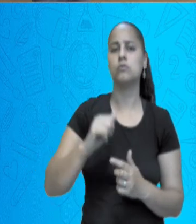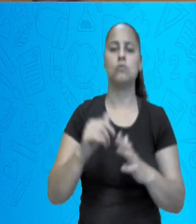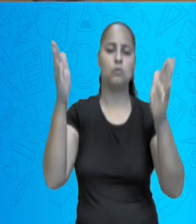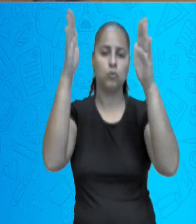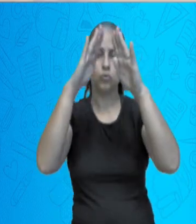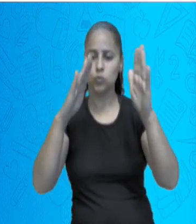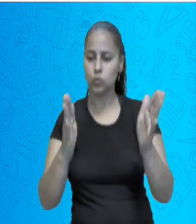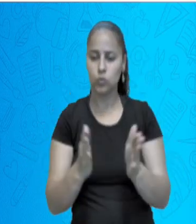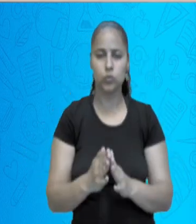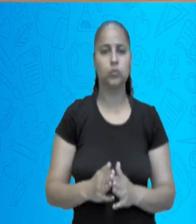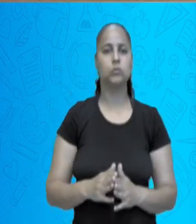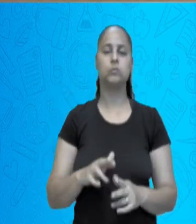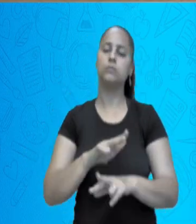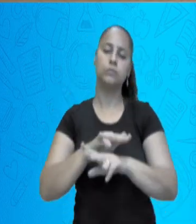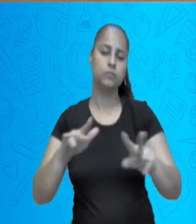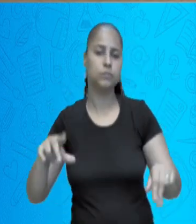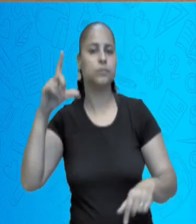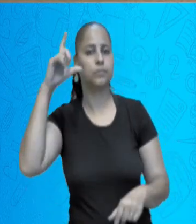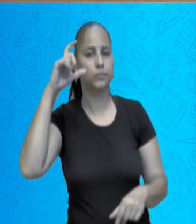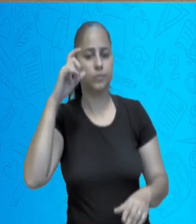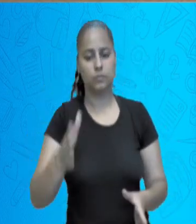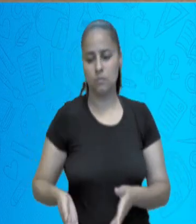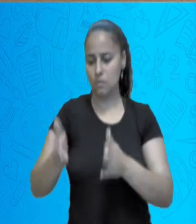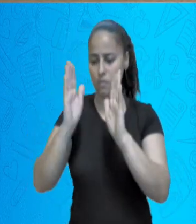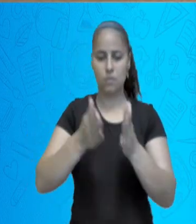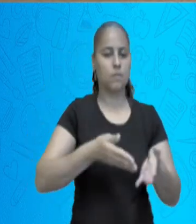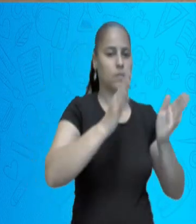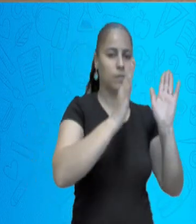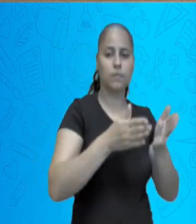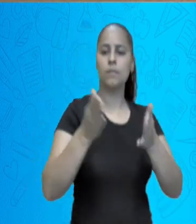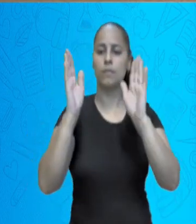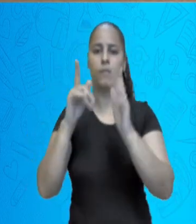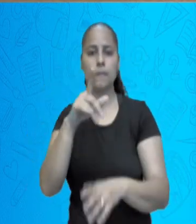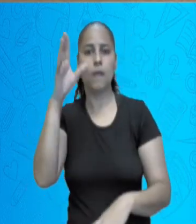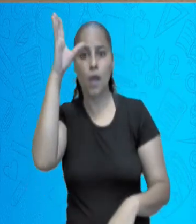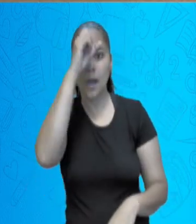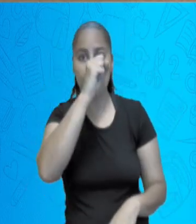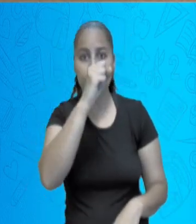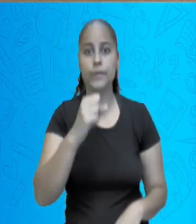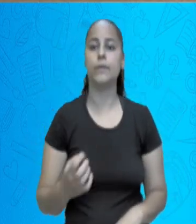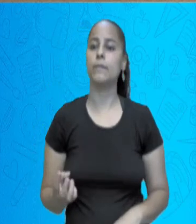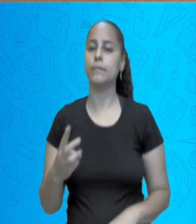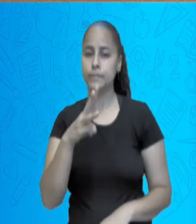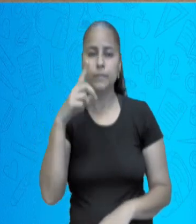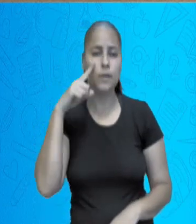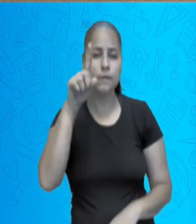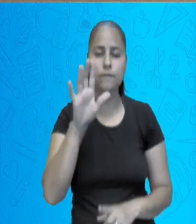escultura e principalmente também na arquitetura, onde você pode visitar é www